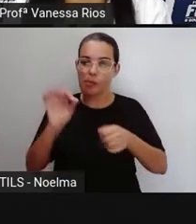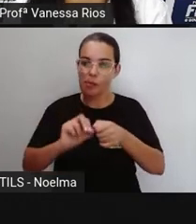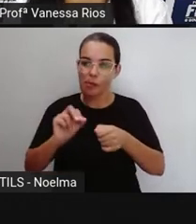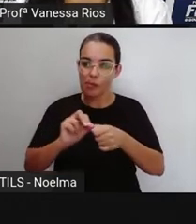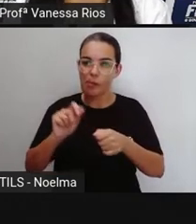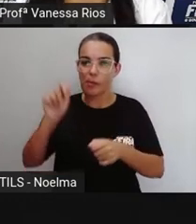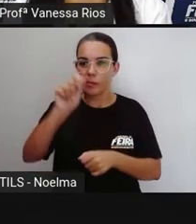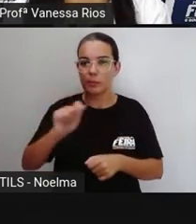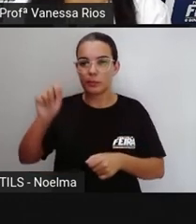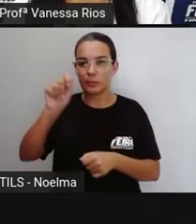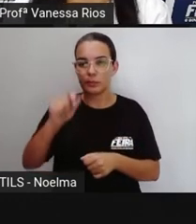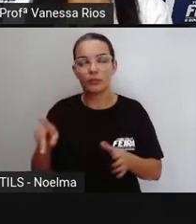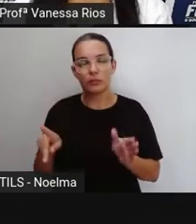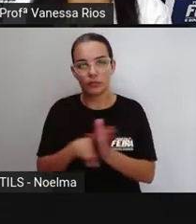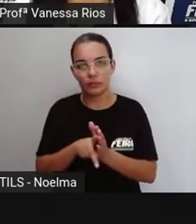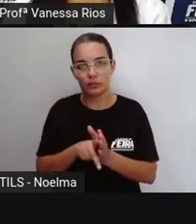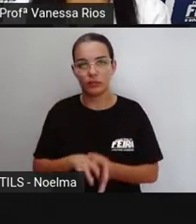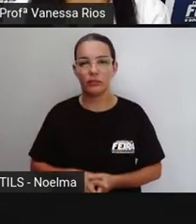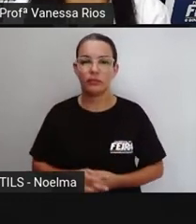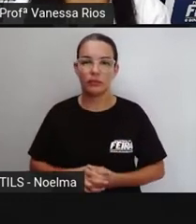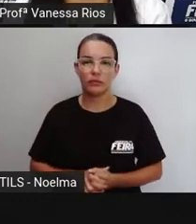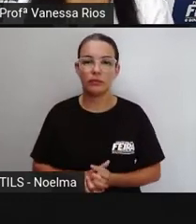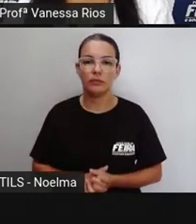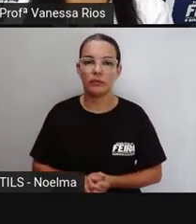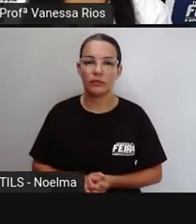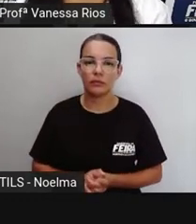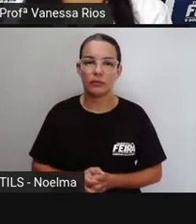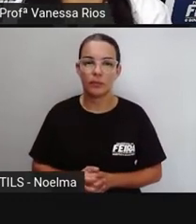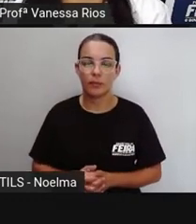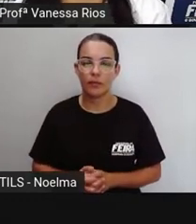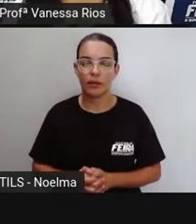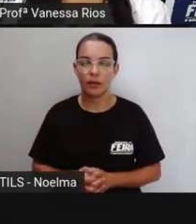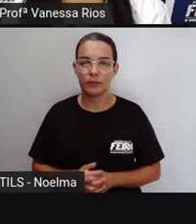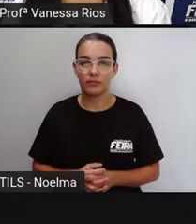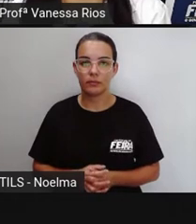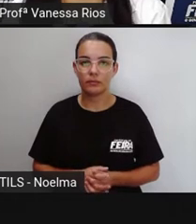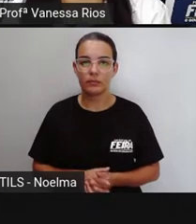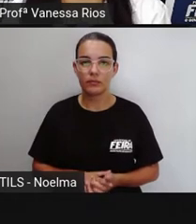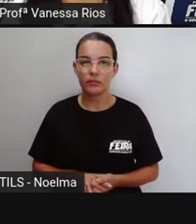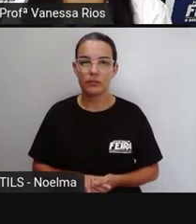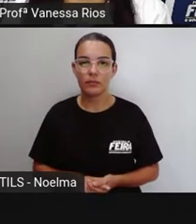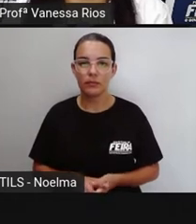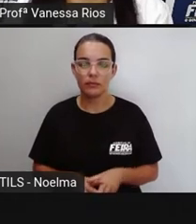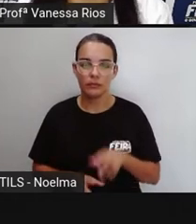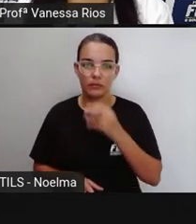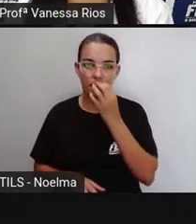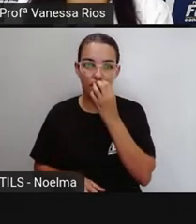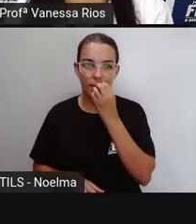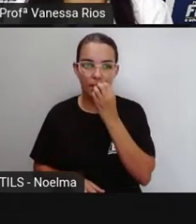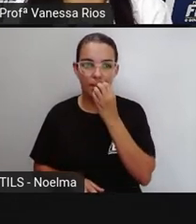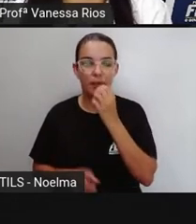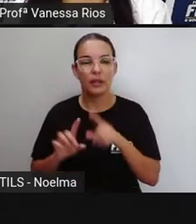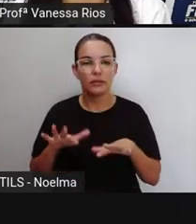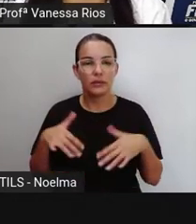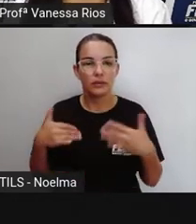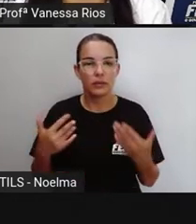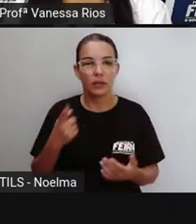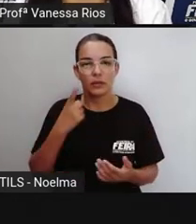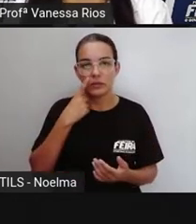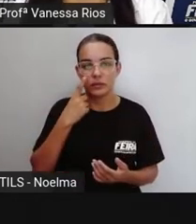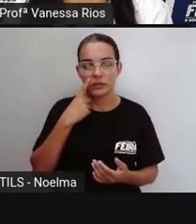possuem aí diante da legislação. Então, para que seja reconhecida legalmente, uma associação de